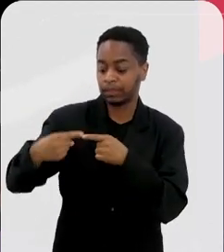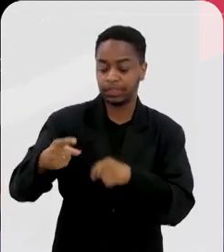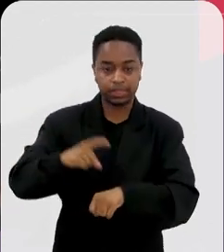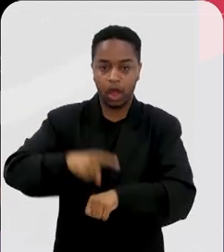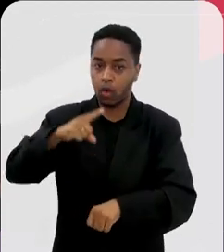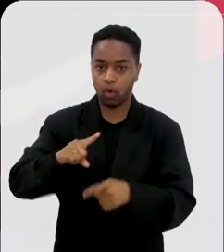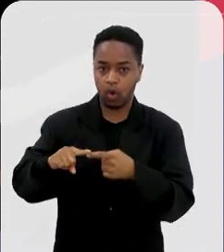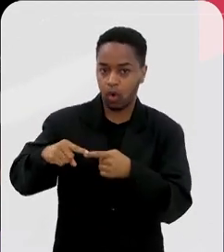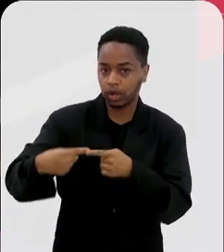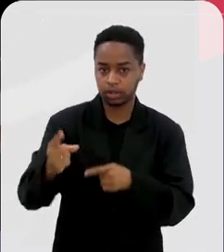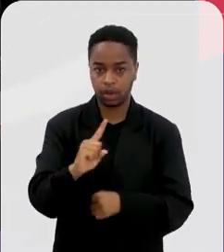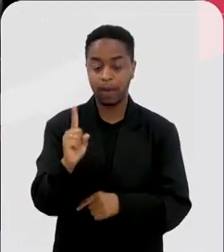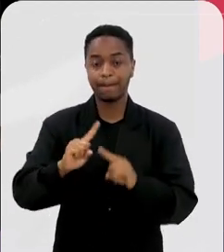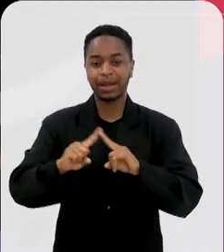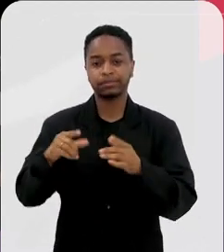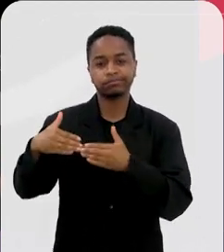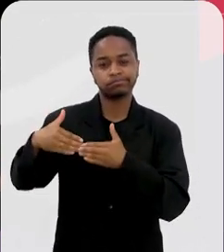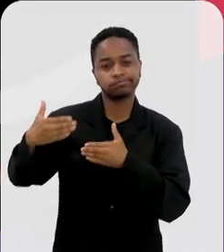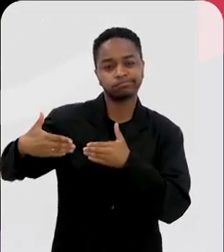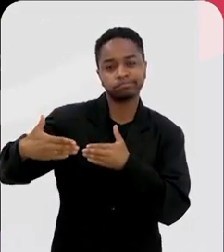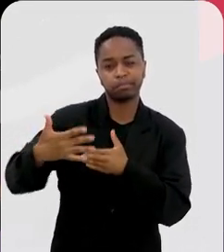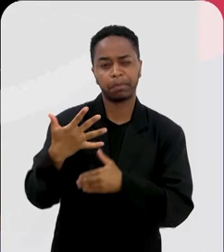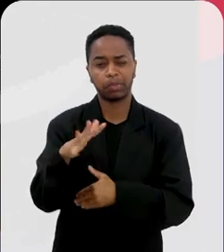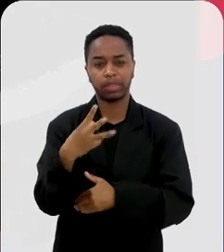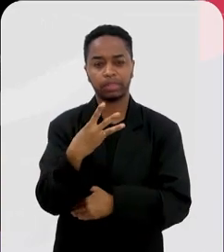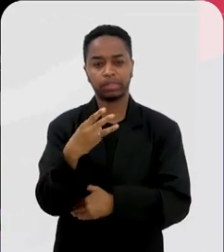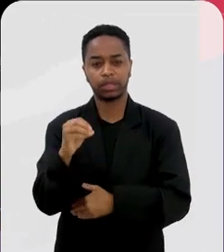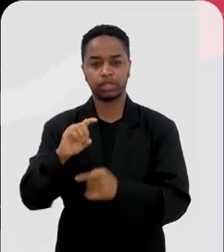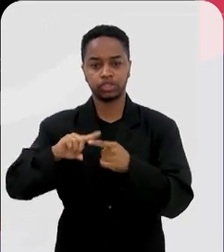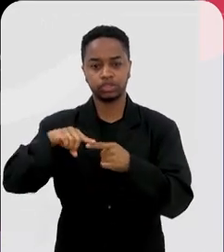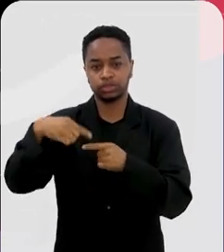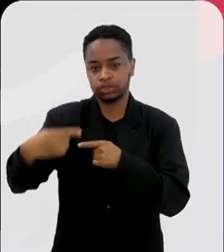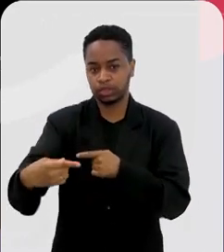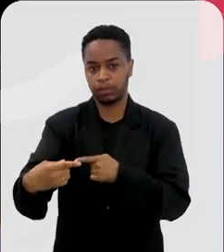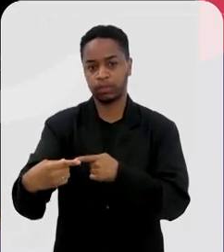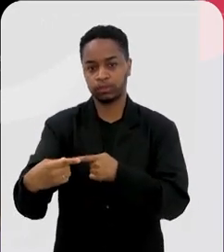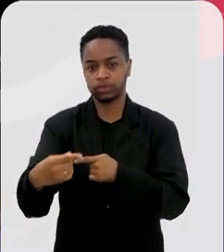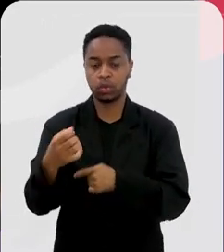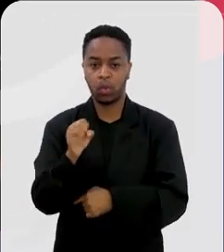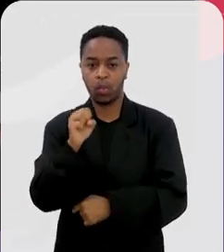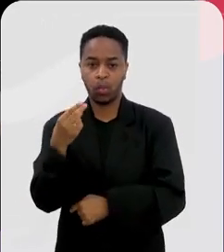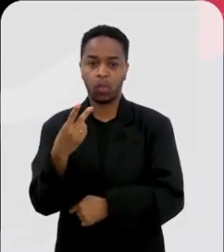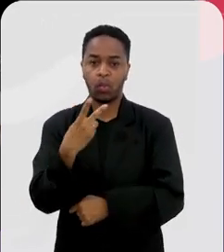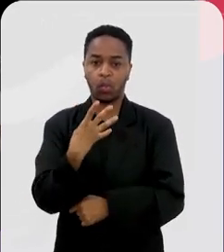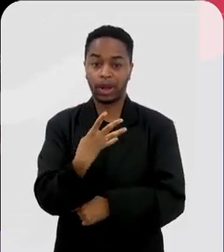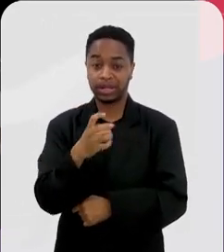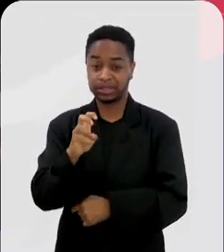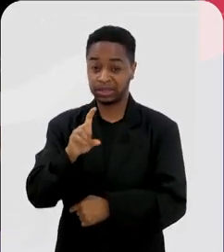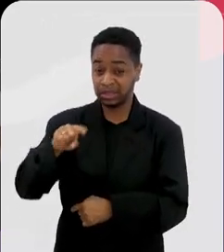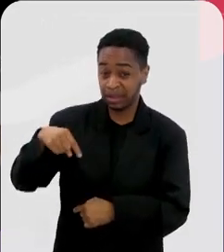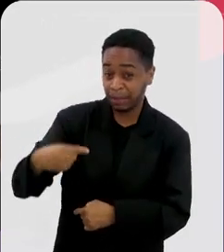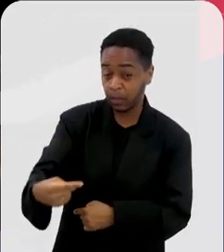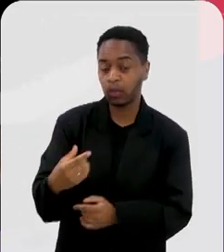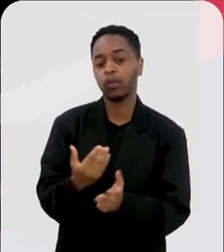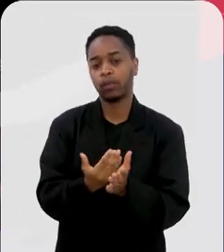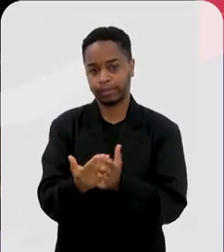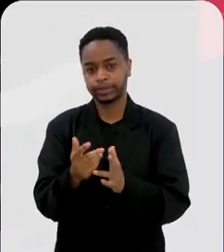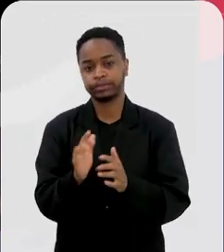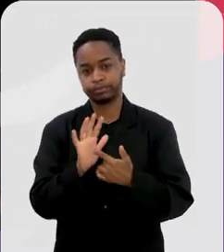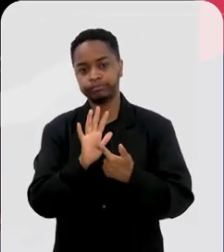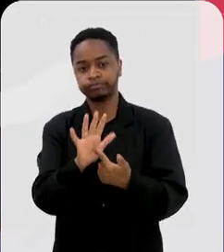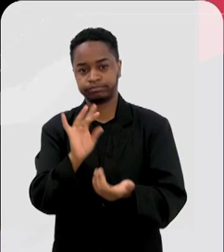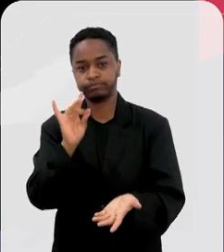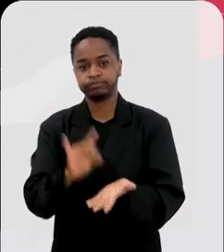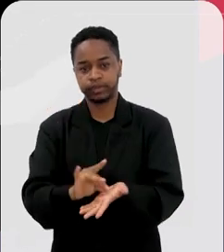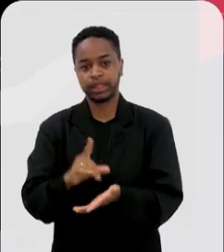depois que a gente injeta a proteína, mas lá 45, 30 dias, 45 dias depois que a gente injeta a proteína, o animal, ele começa a